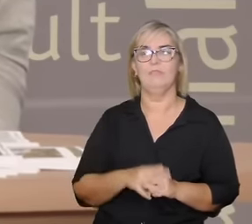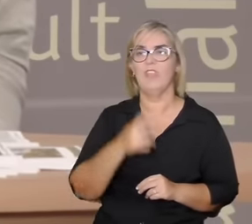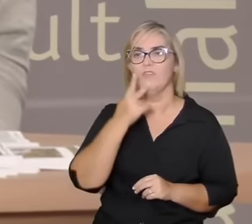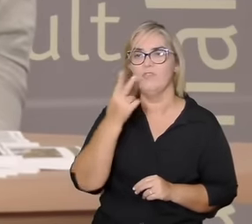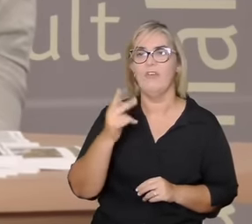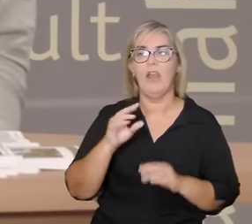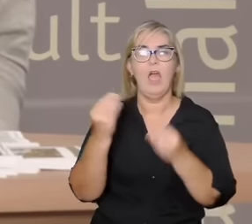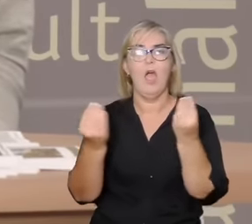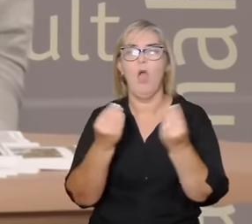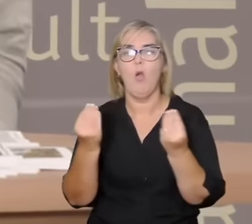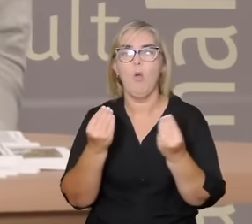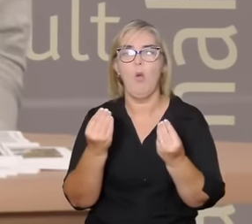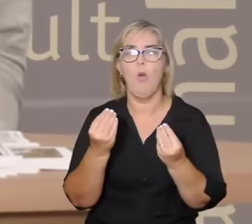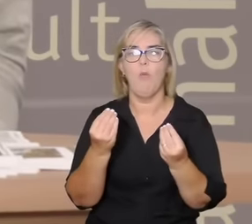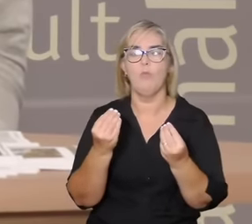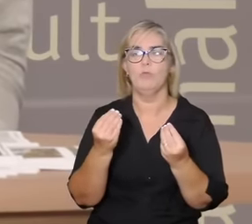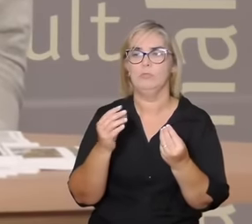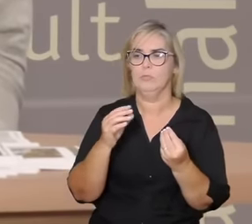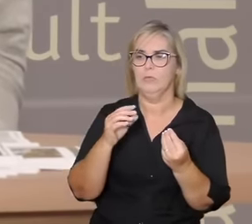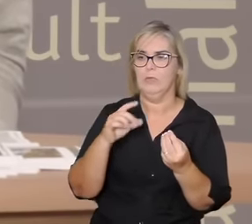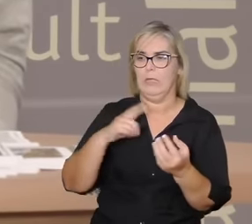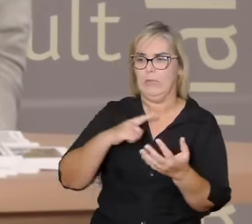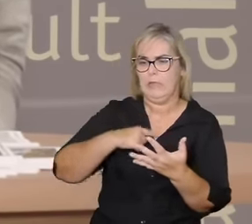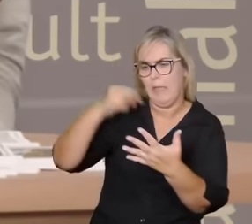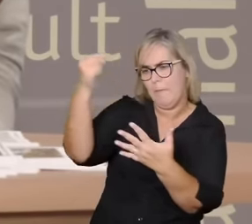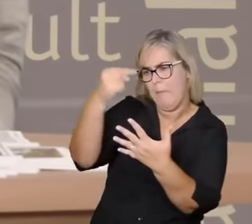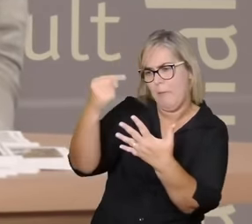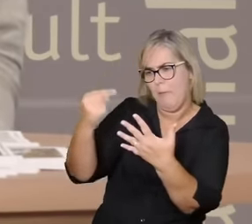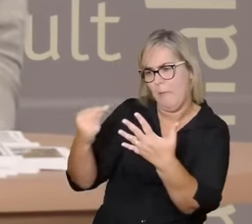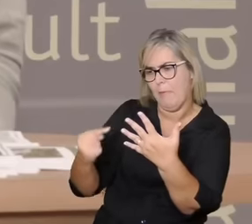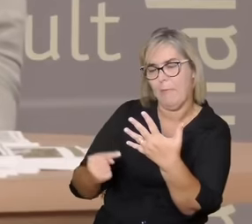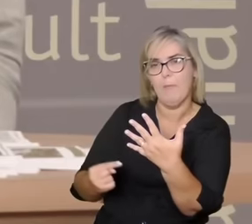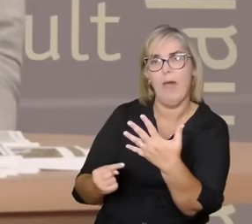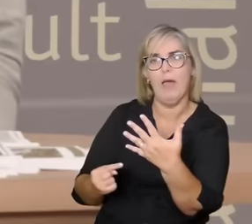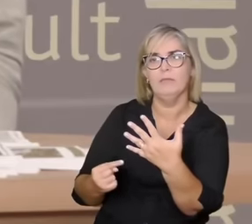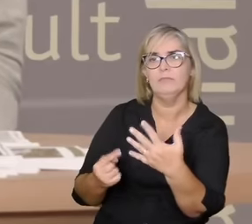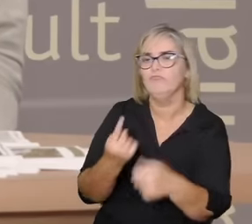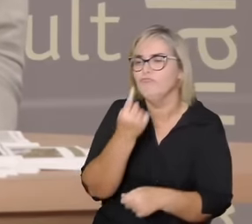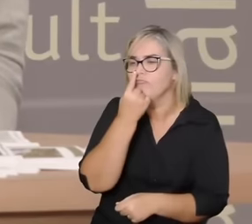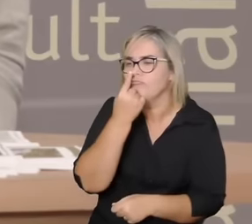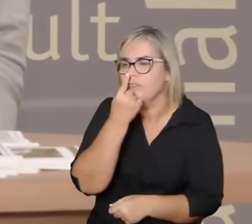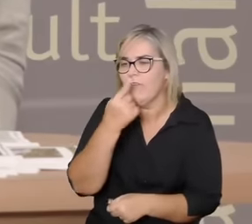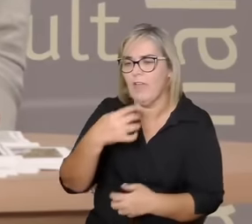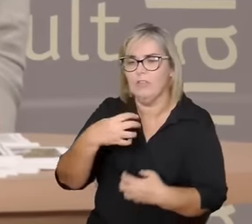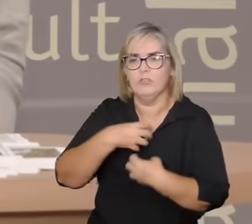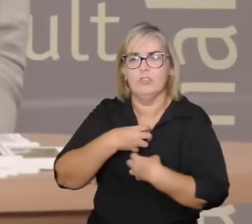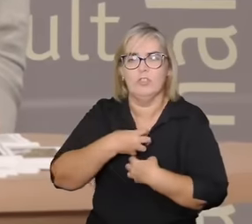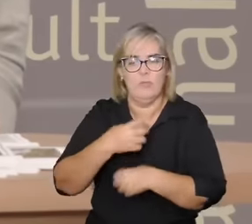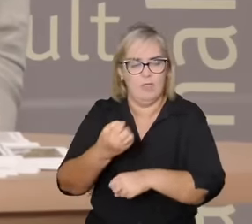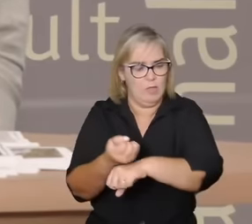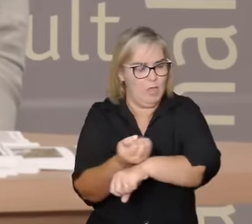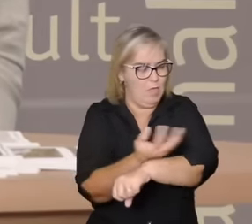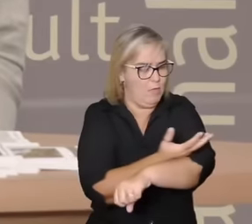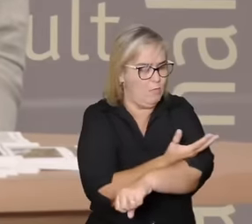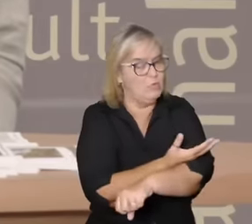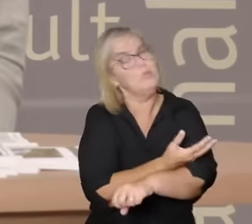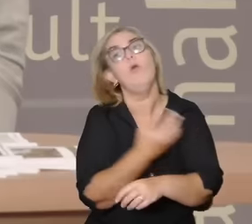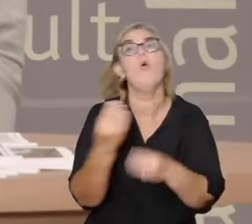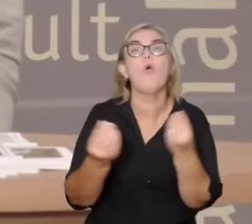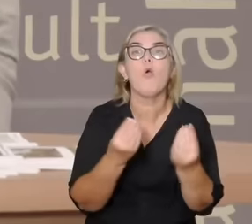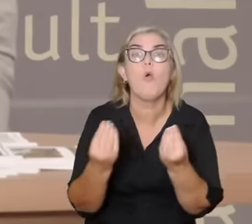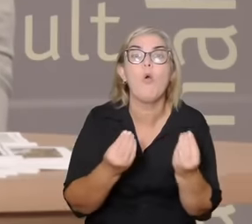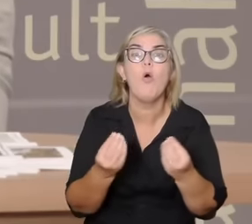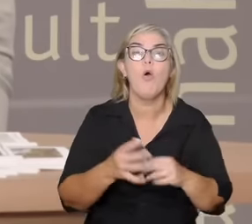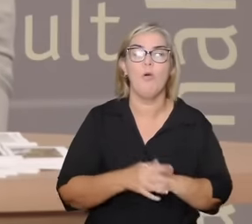que nós estamos em um ecossistema onde temos uma vegetação de afetos onde tem territórios que alguns afetos